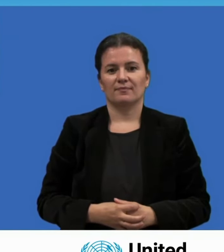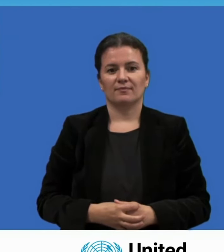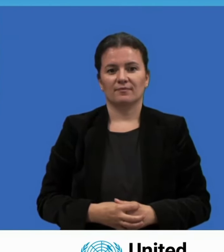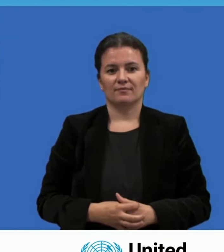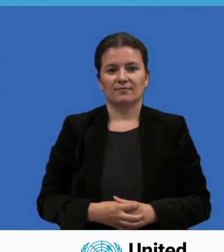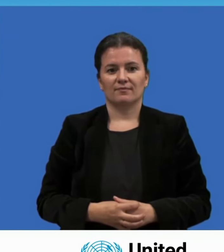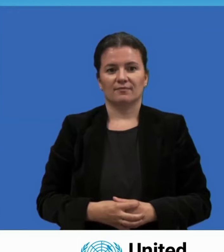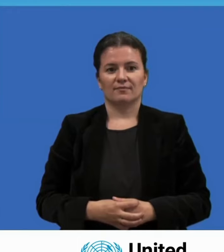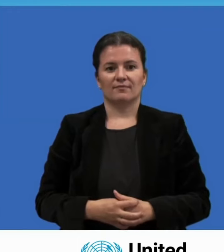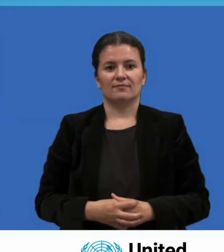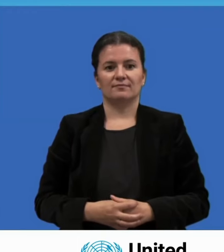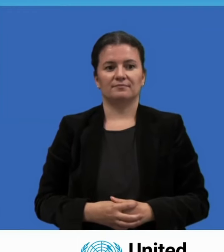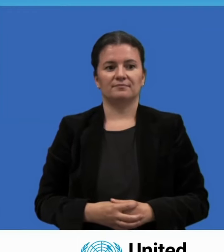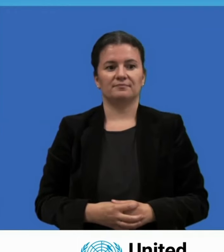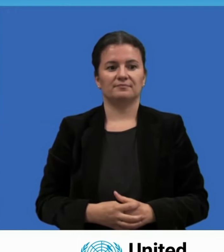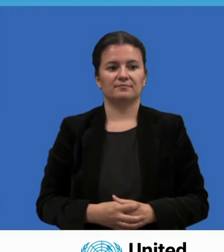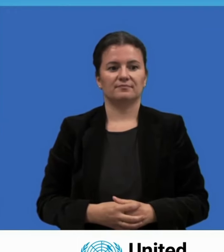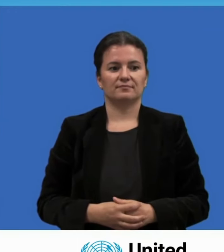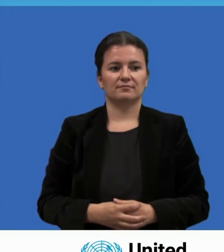Obrigado.